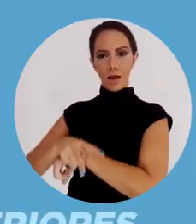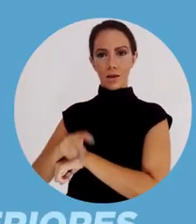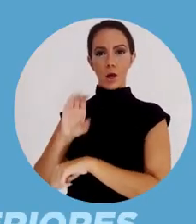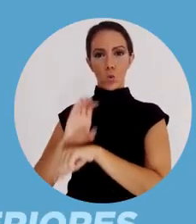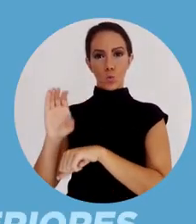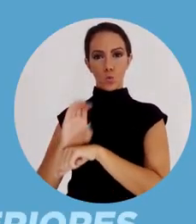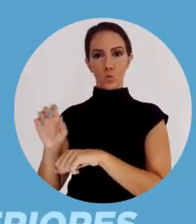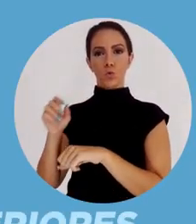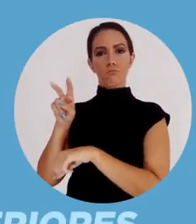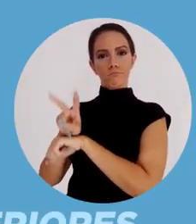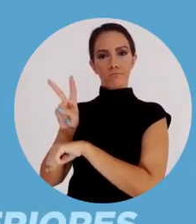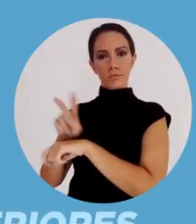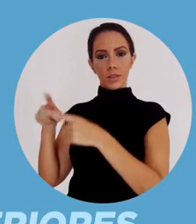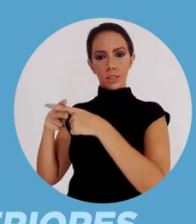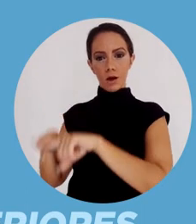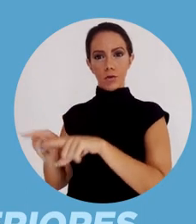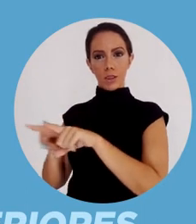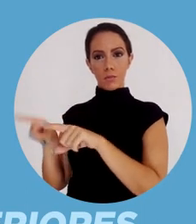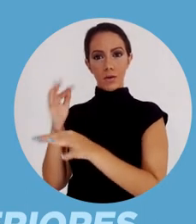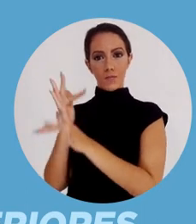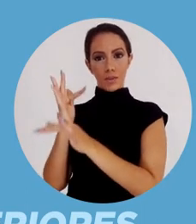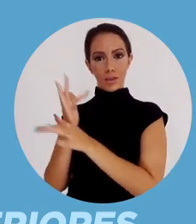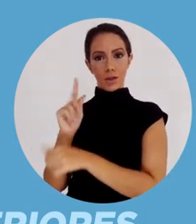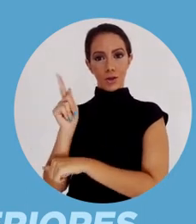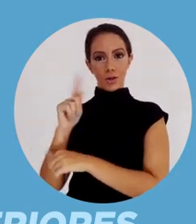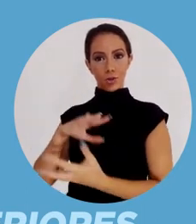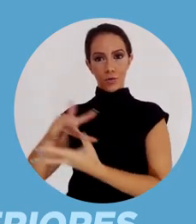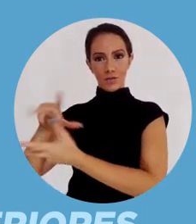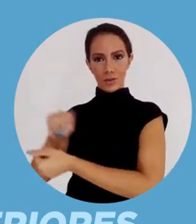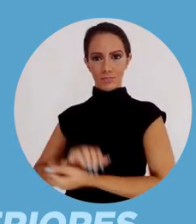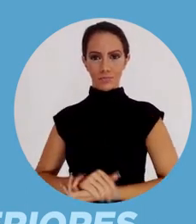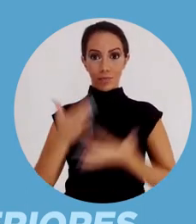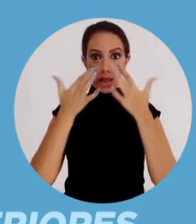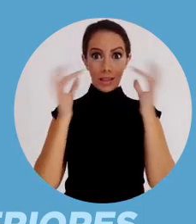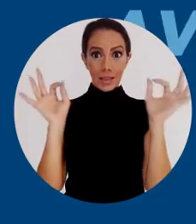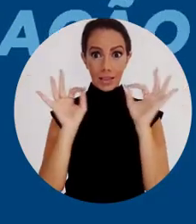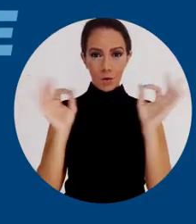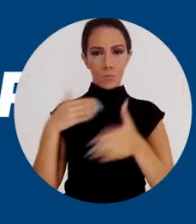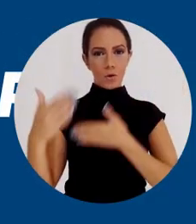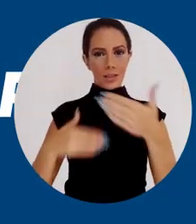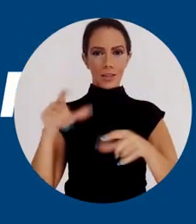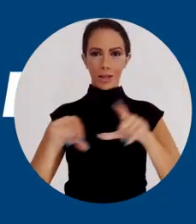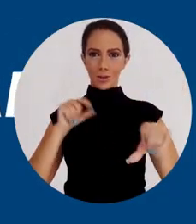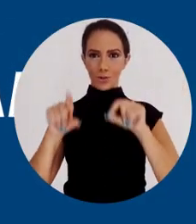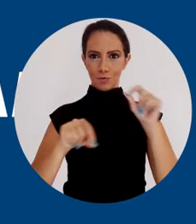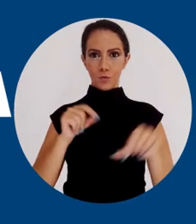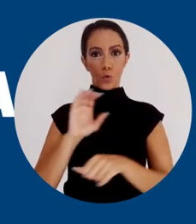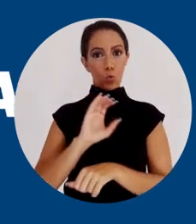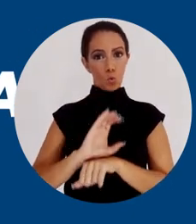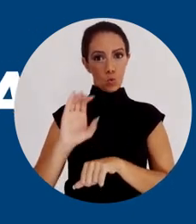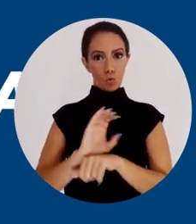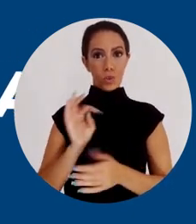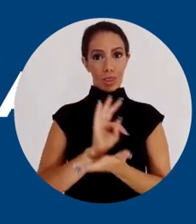tecnológico em conservação e restauro e as licenciaturas em física e geografia. Atenção! O processo seletivo para cursos